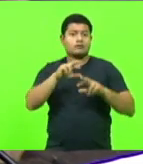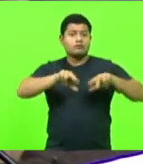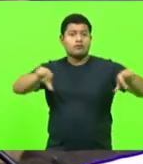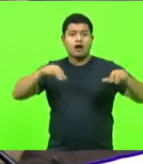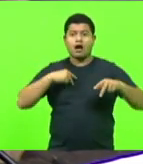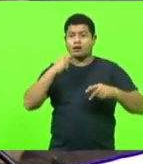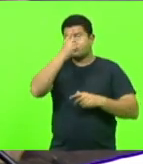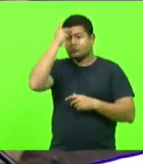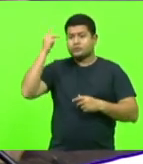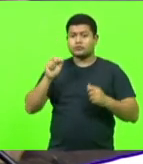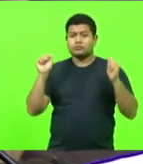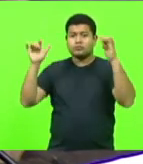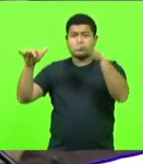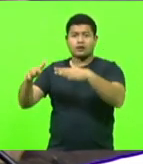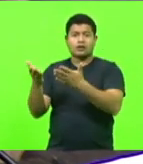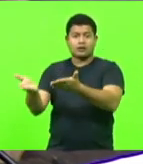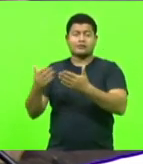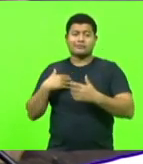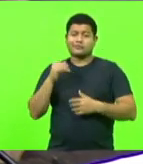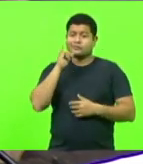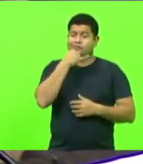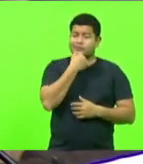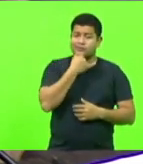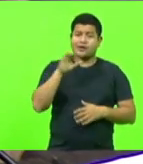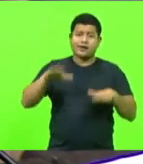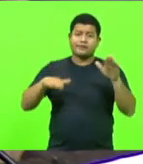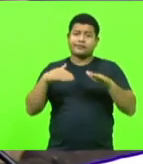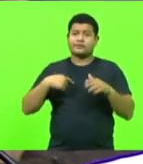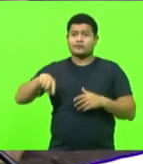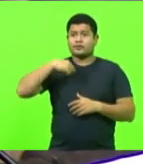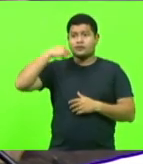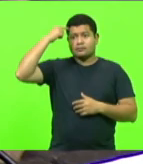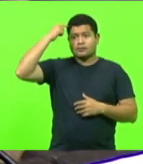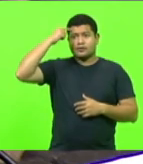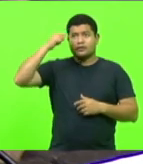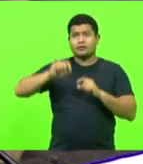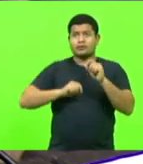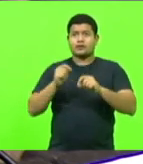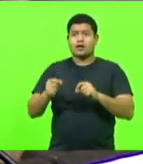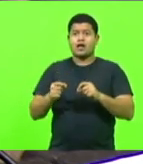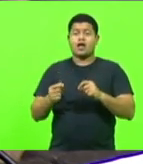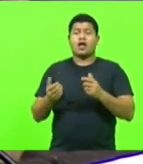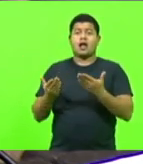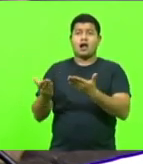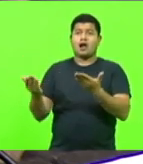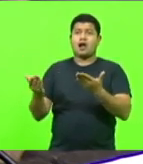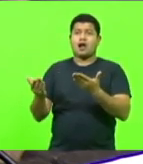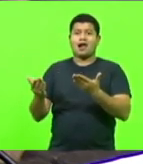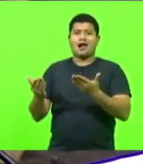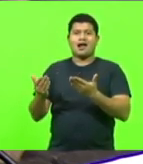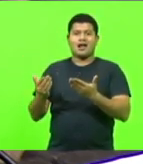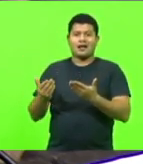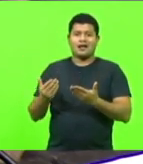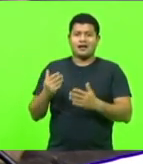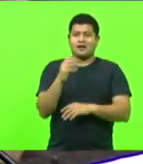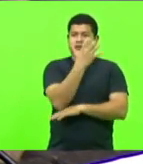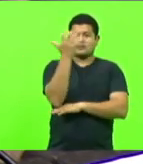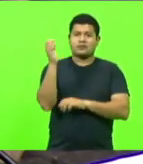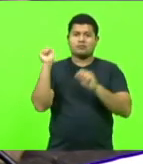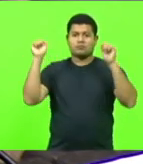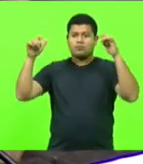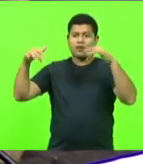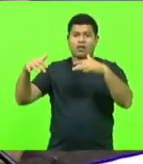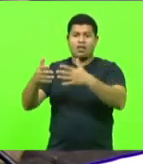Infelizmente, nós colocamos às vezes os nossos grandes ativos que a natureza nos deu à mercê de